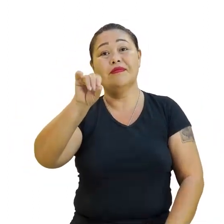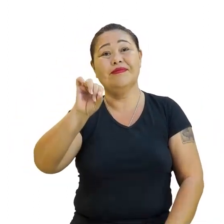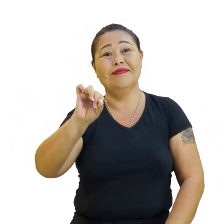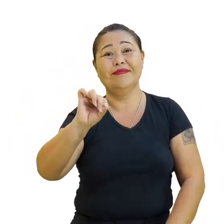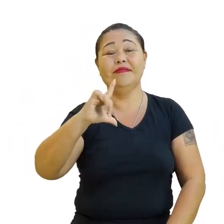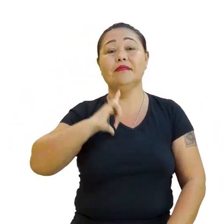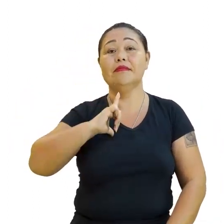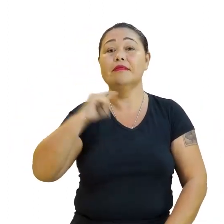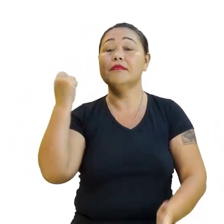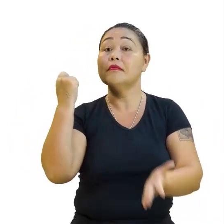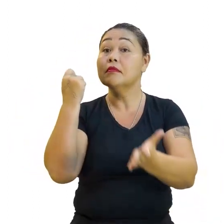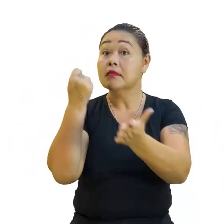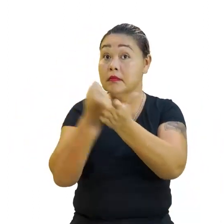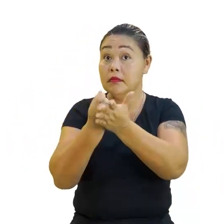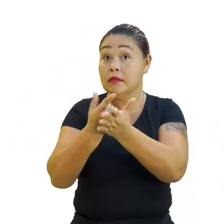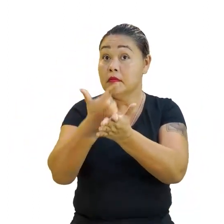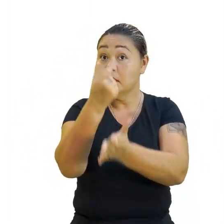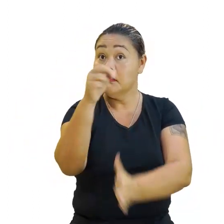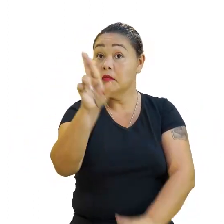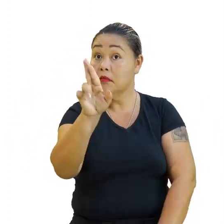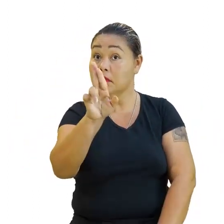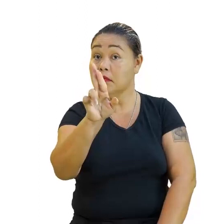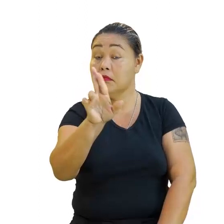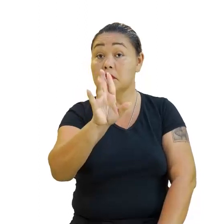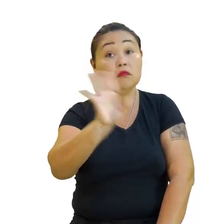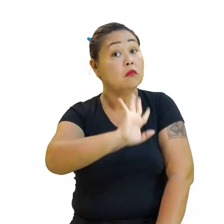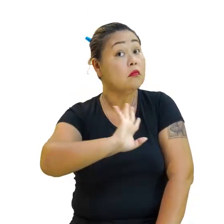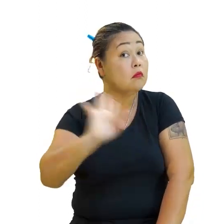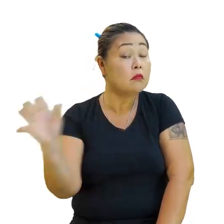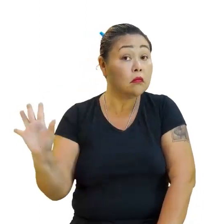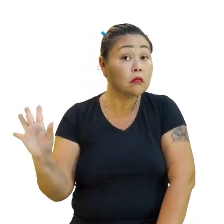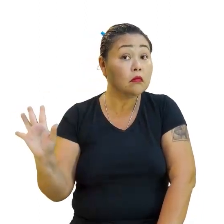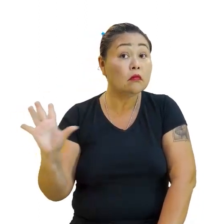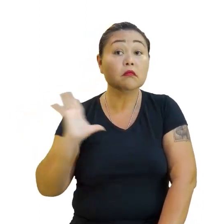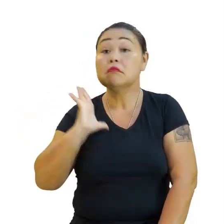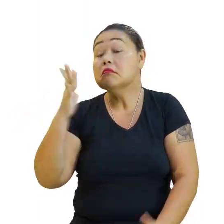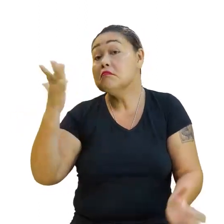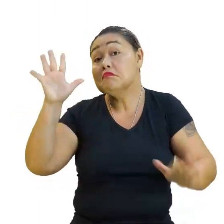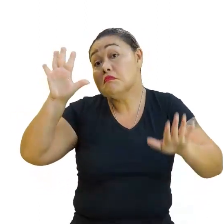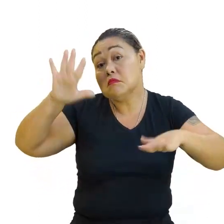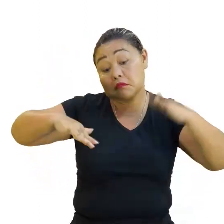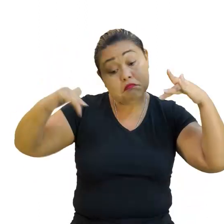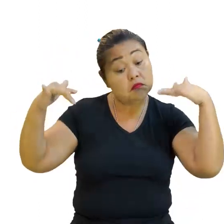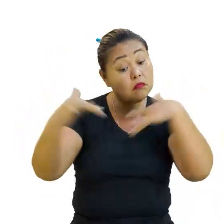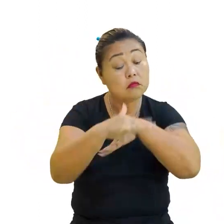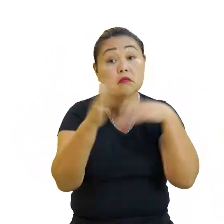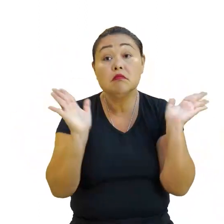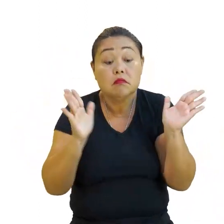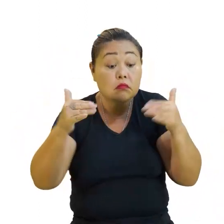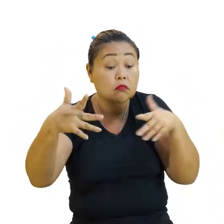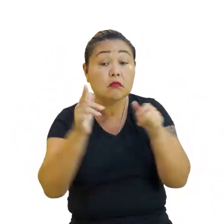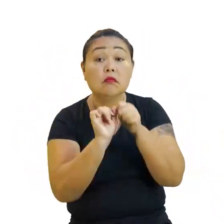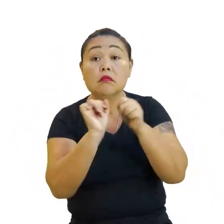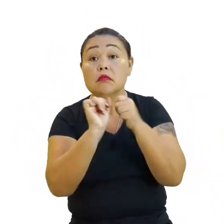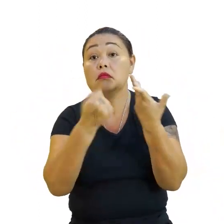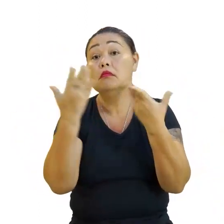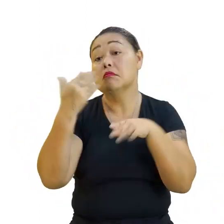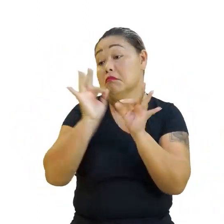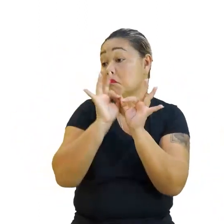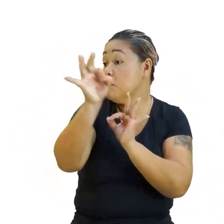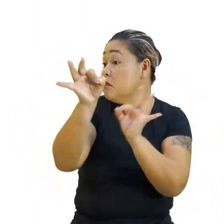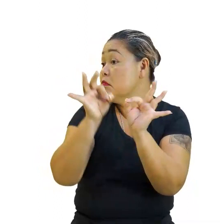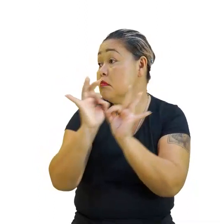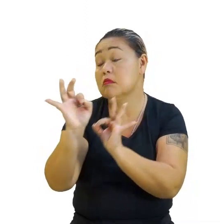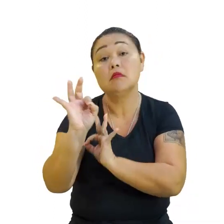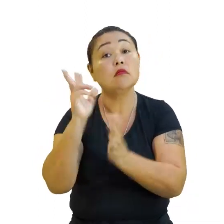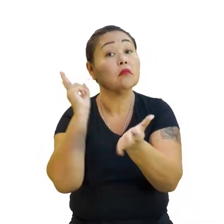cobra 20 reais. Pronto. Só isso. É, às vezes a cidade é pequena, ele não quer ficar variando de preço por conta da distância, ele